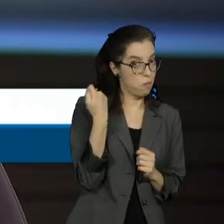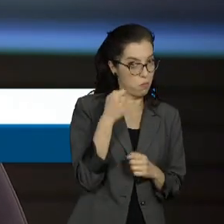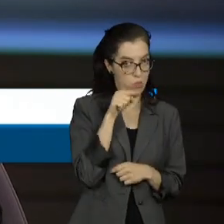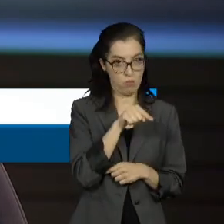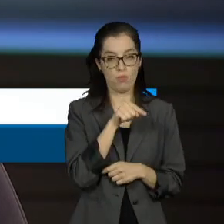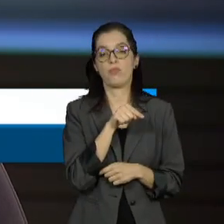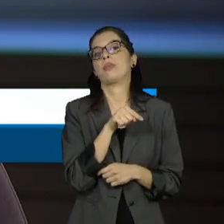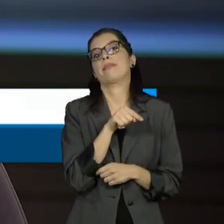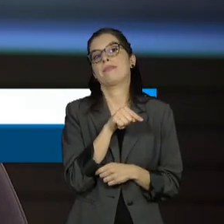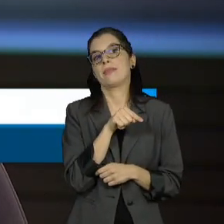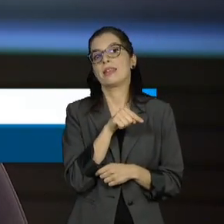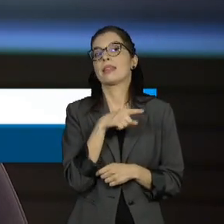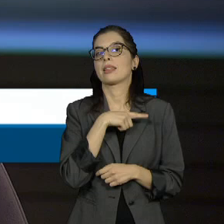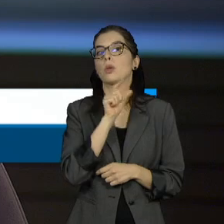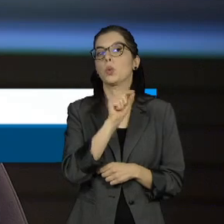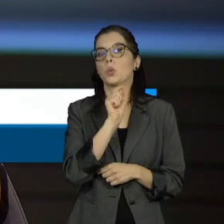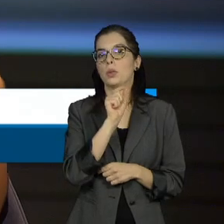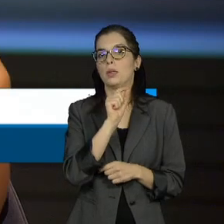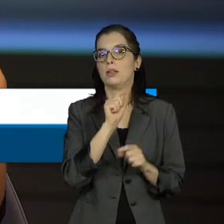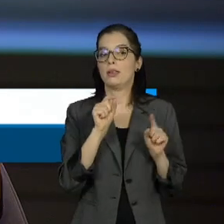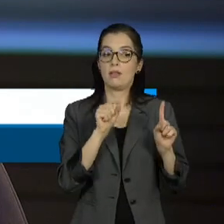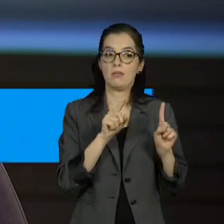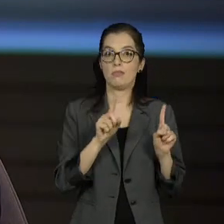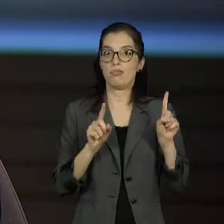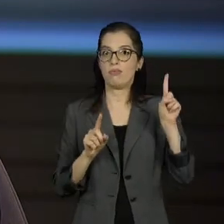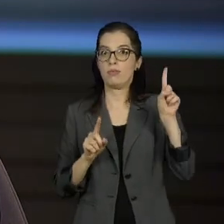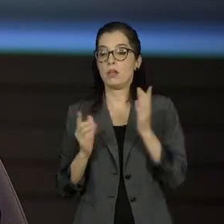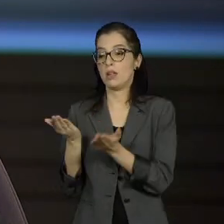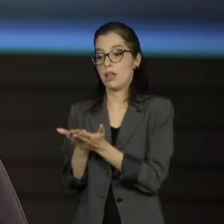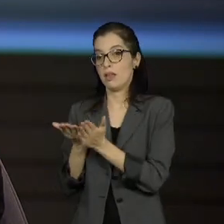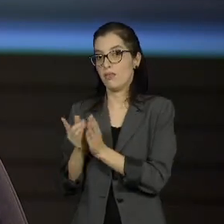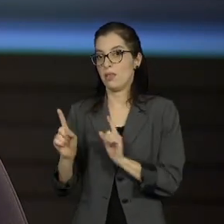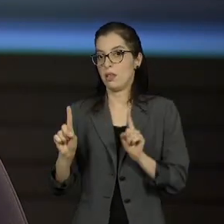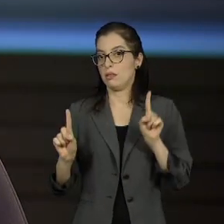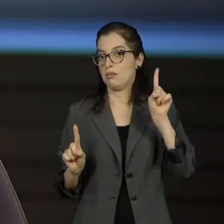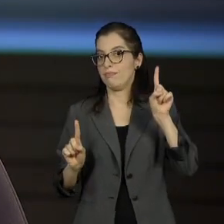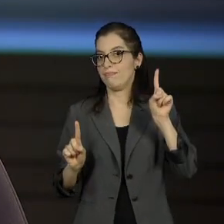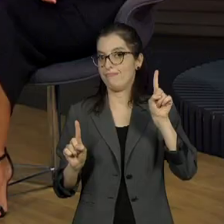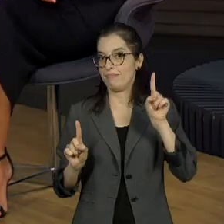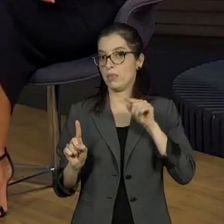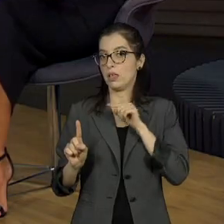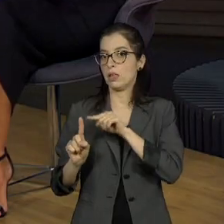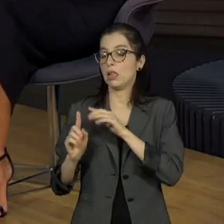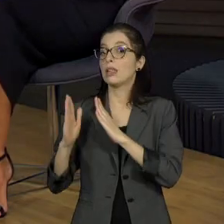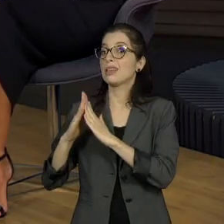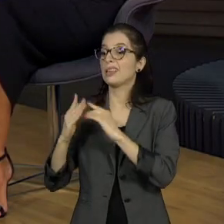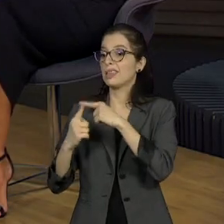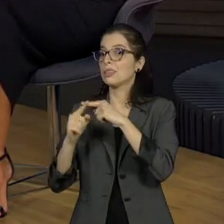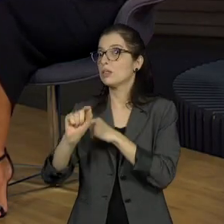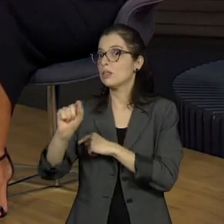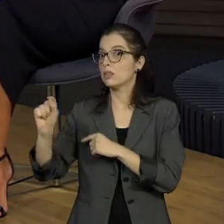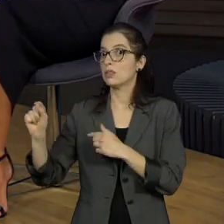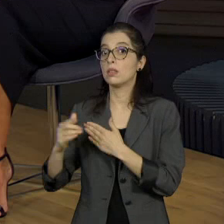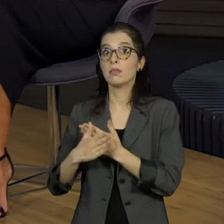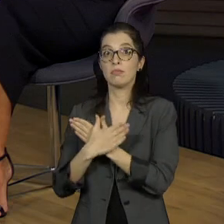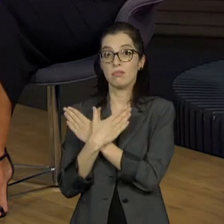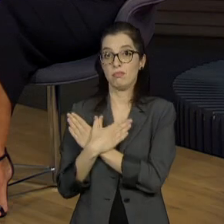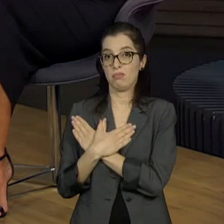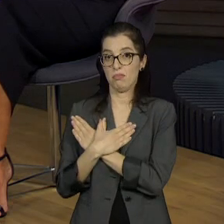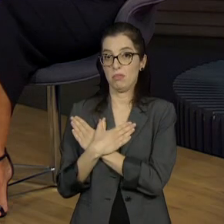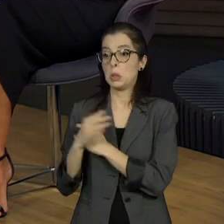com aquele desespero de que a gente vem falando há algum tempo. E a máquina da Igreja Universal está pesada na campanha. Então, essa